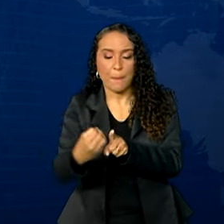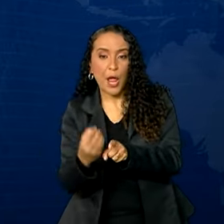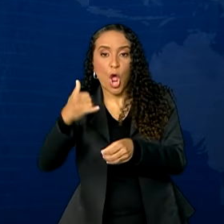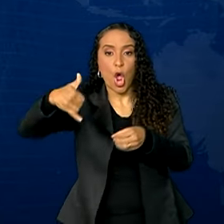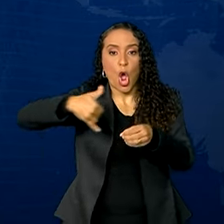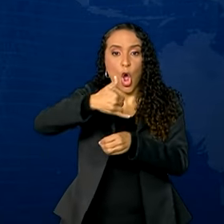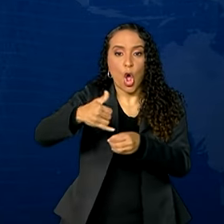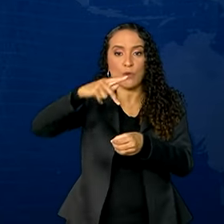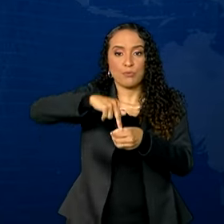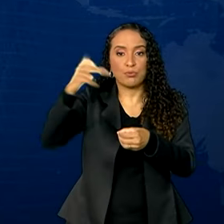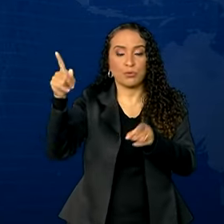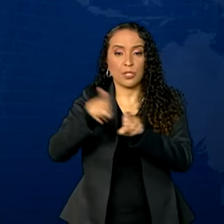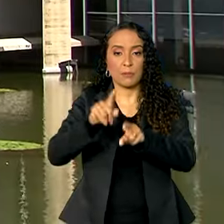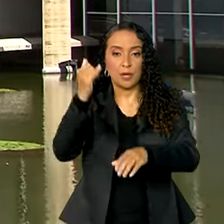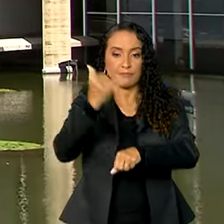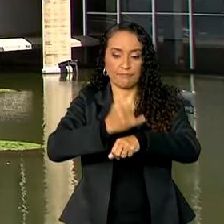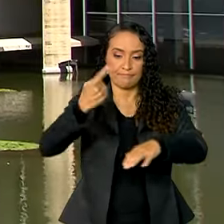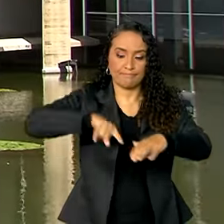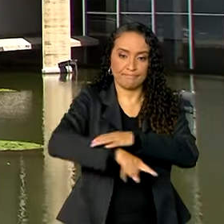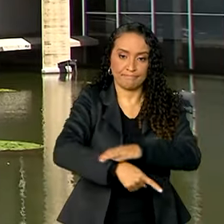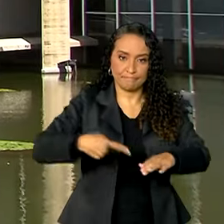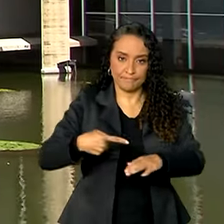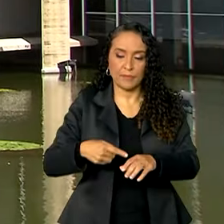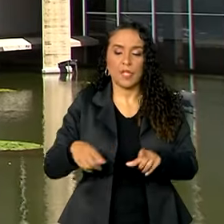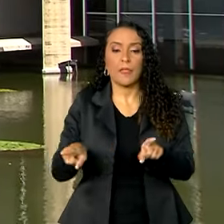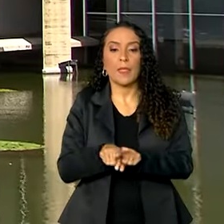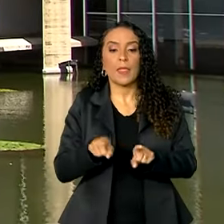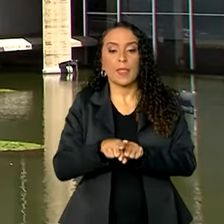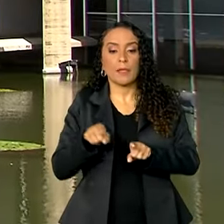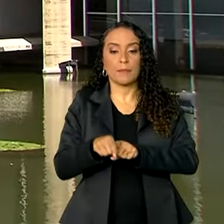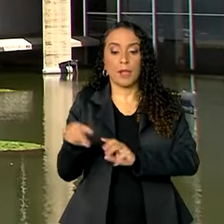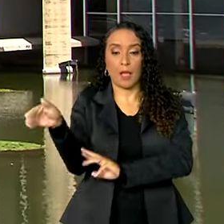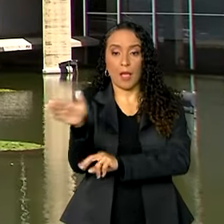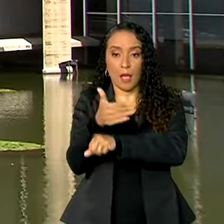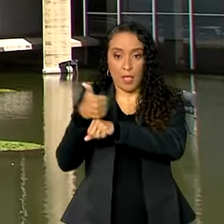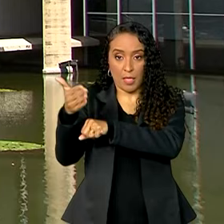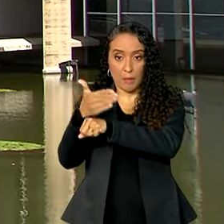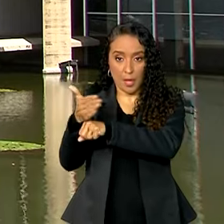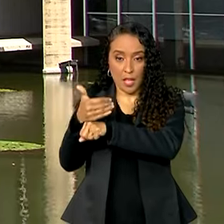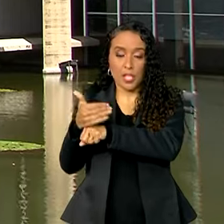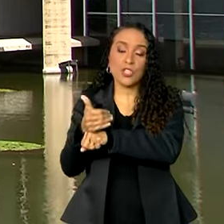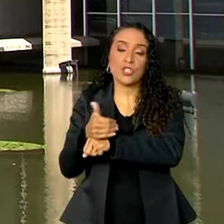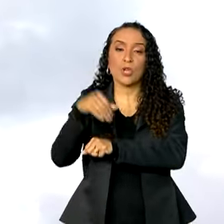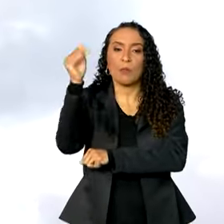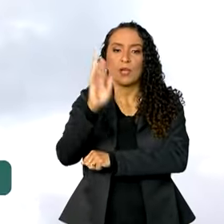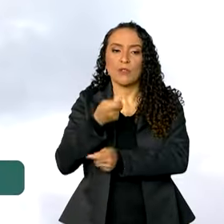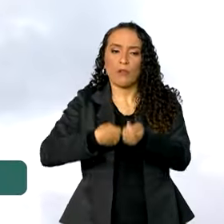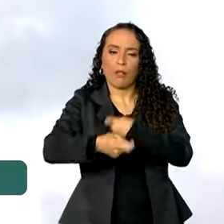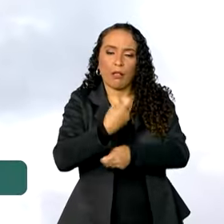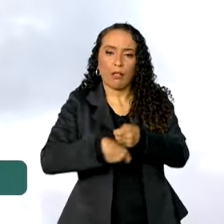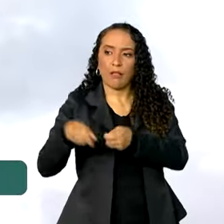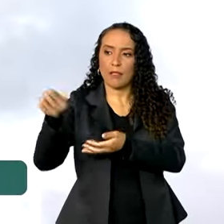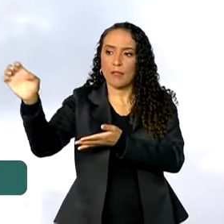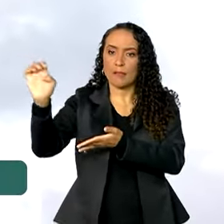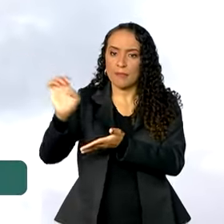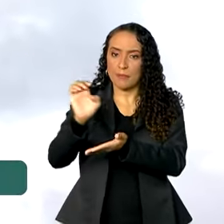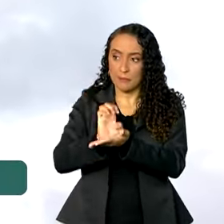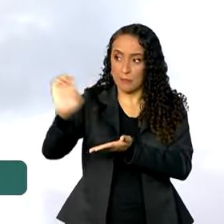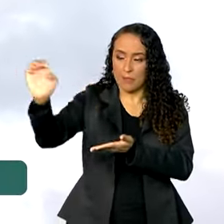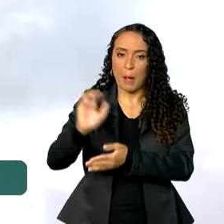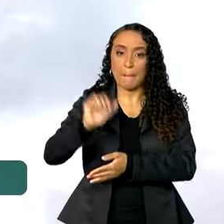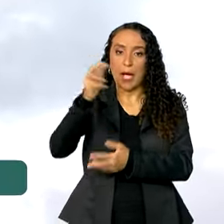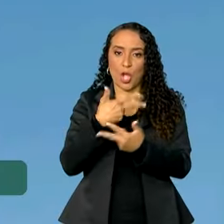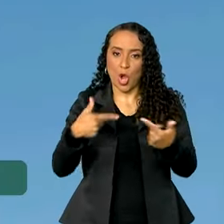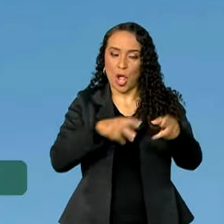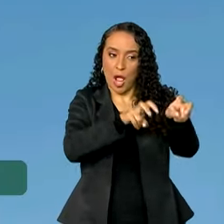petróleo e minério de ferro. Segundo o Itamaraty, o Brasil tem negociado a exportação de mais produtos agrícolas